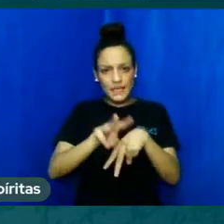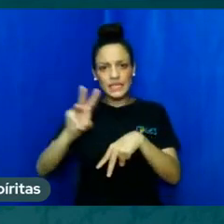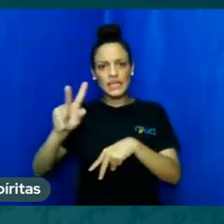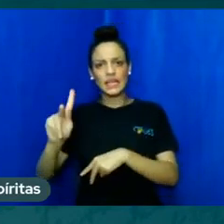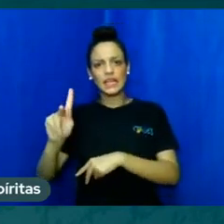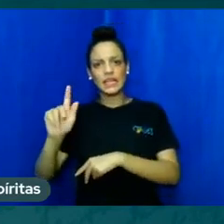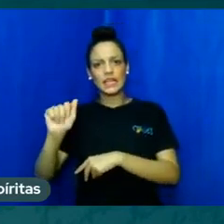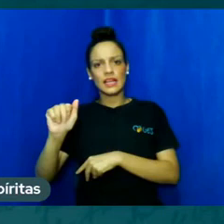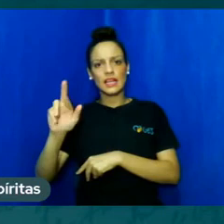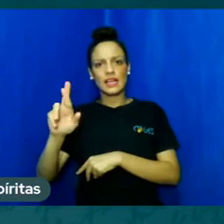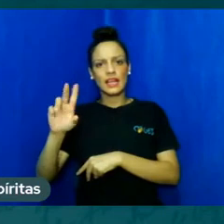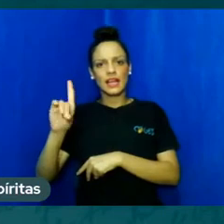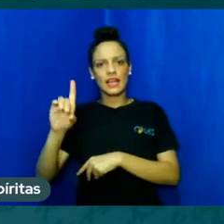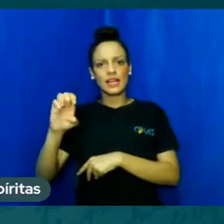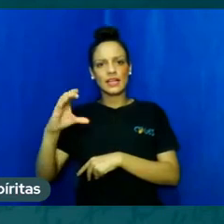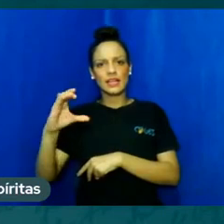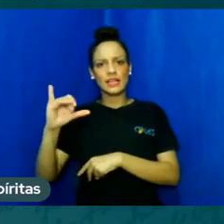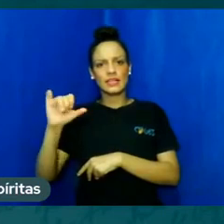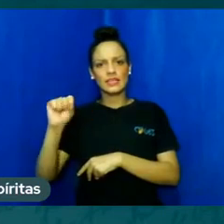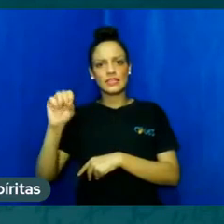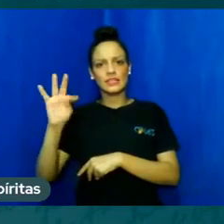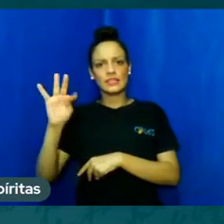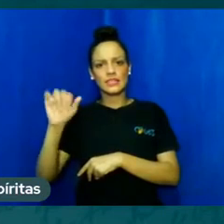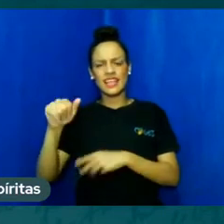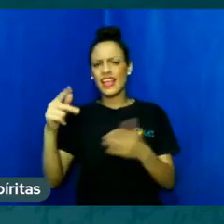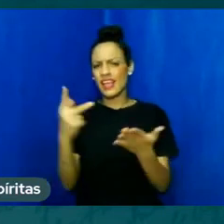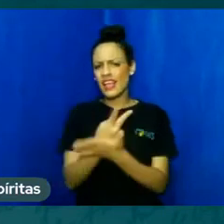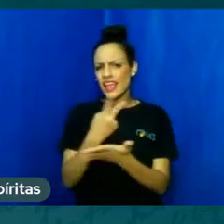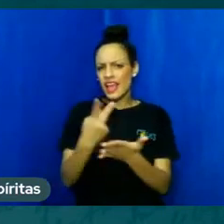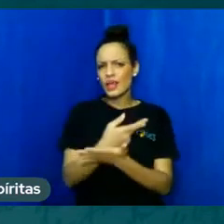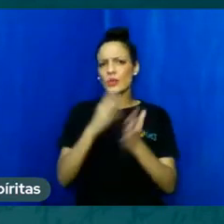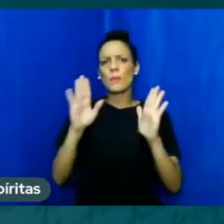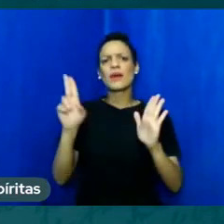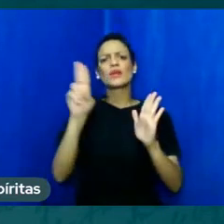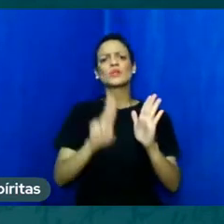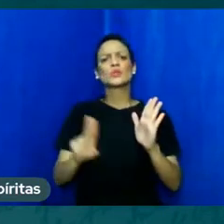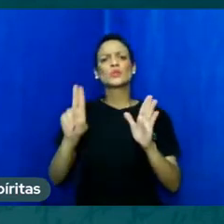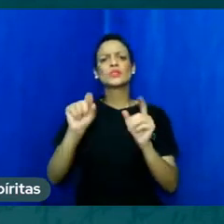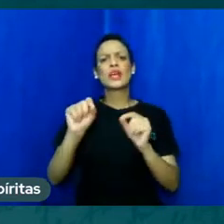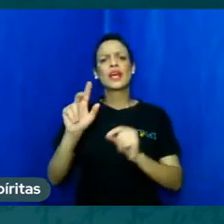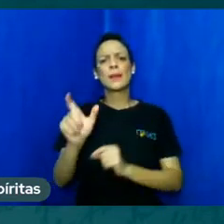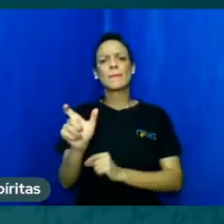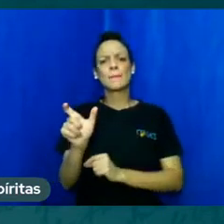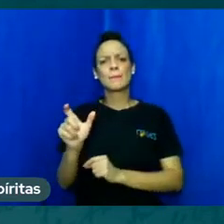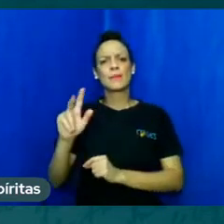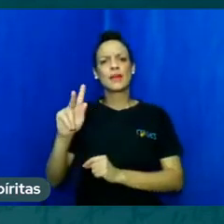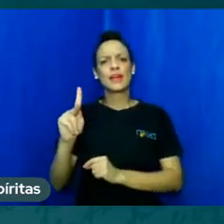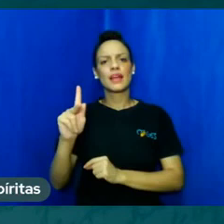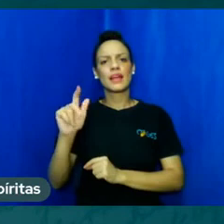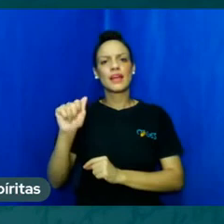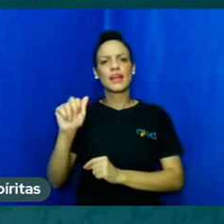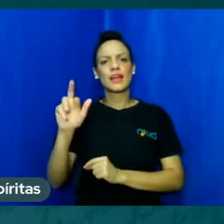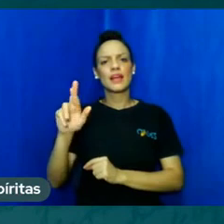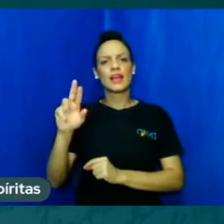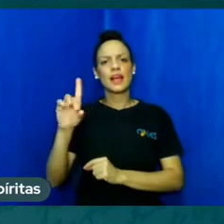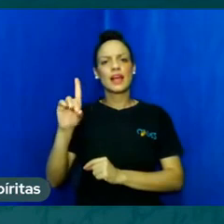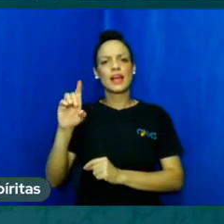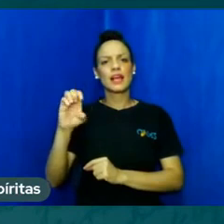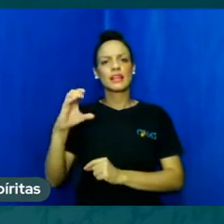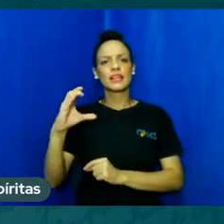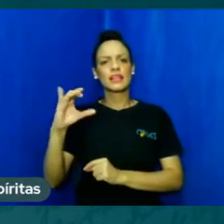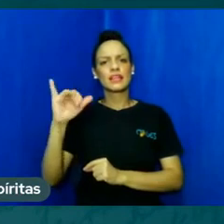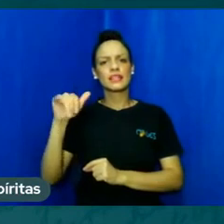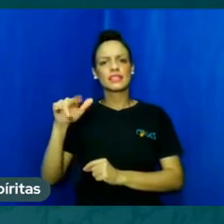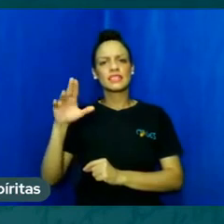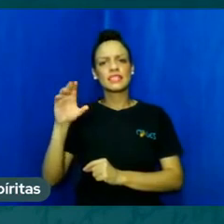usando kardeciana tem algum eu não sou da turma de falar que é